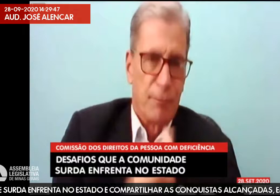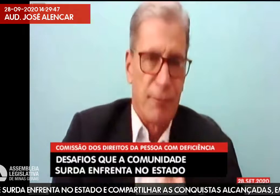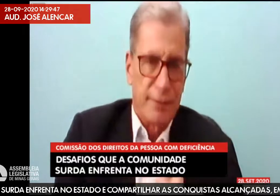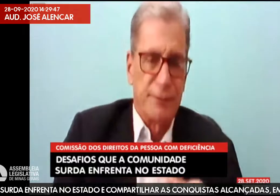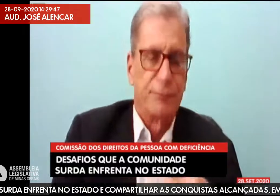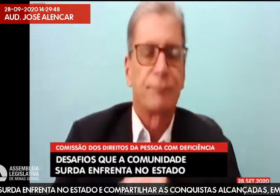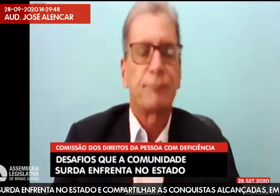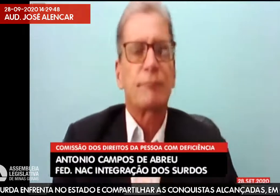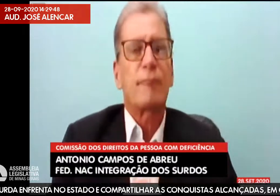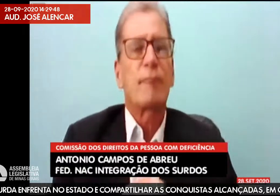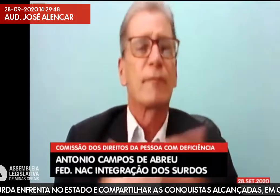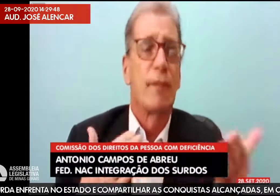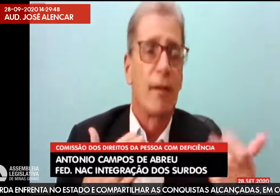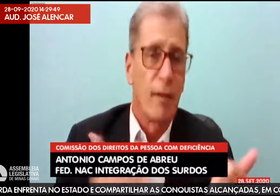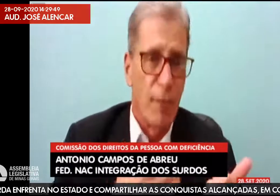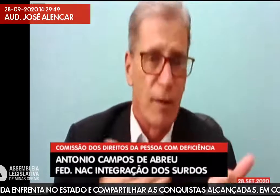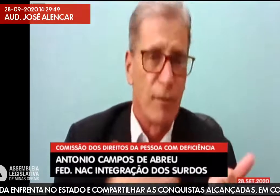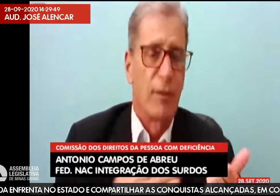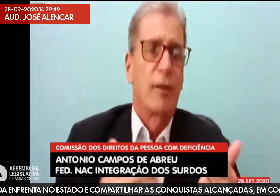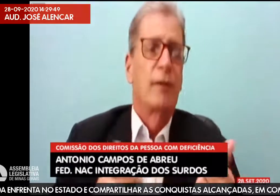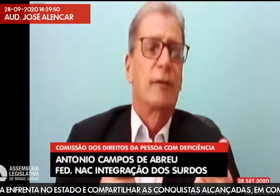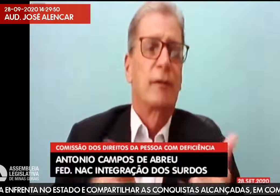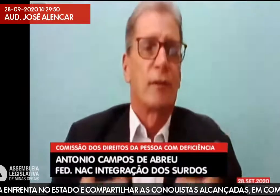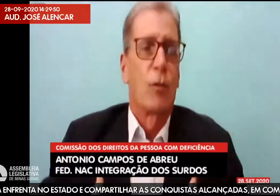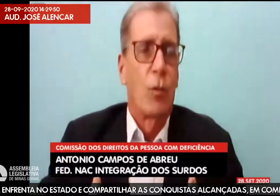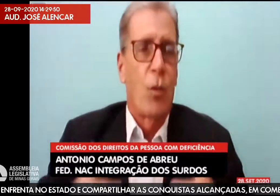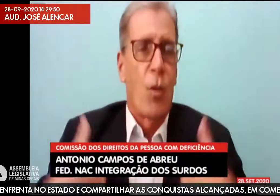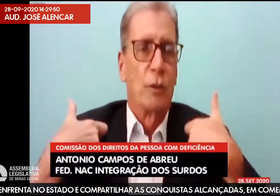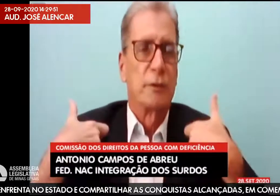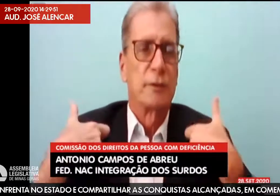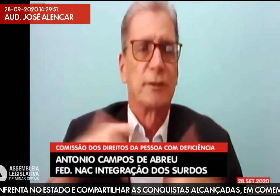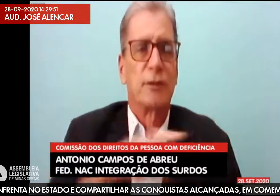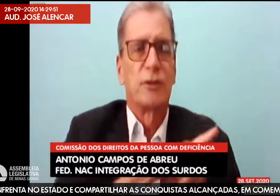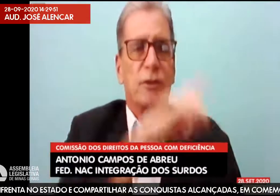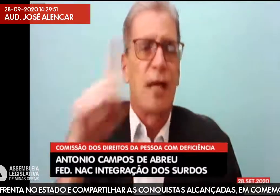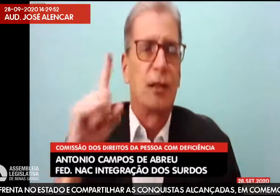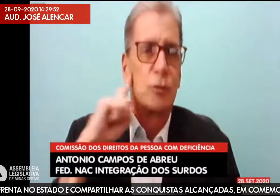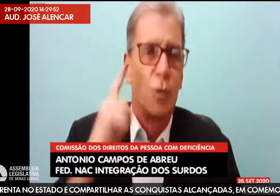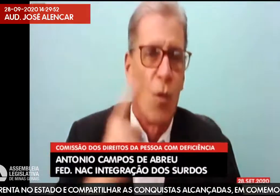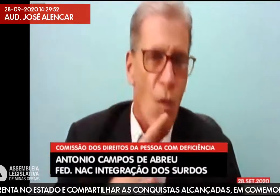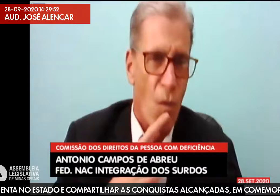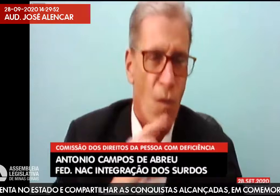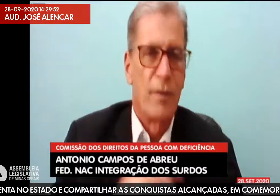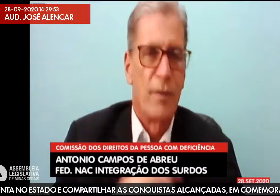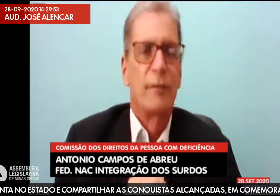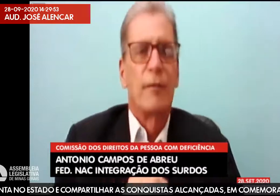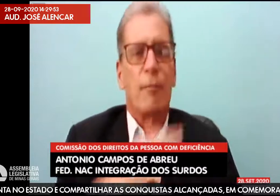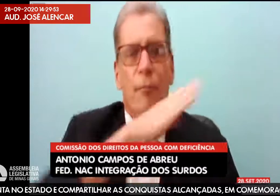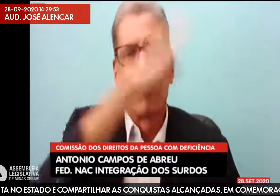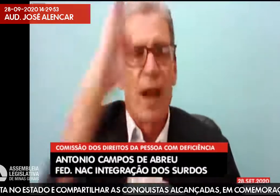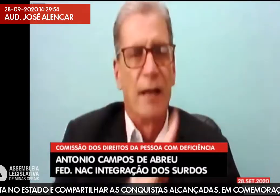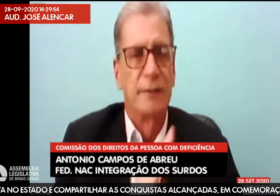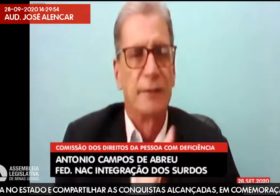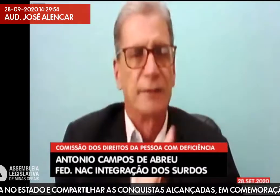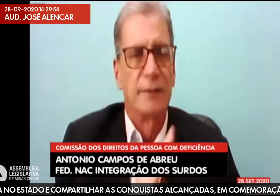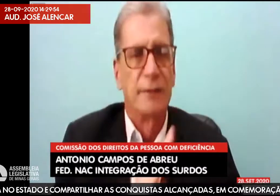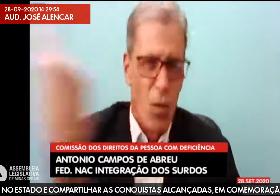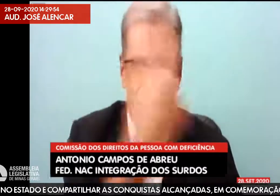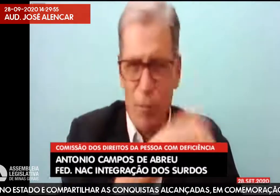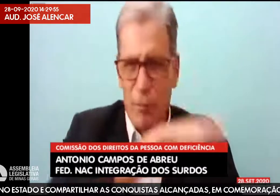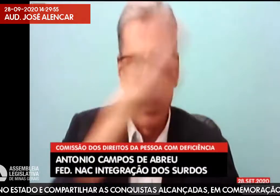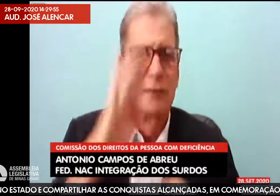associações pela participação. Eu estou muito feliz, muito orgulhoso pelos surdos